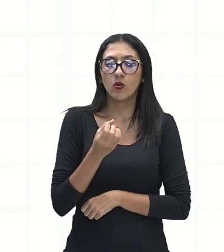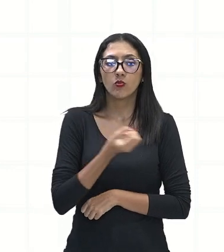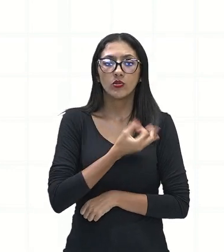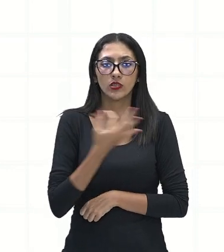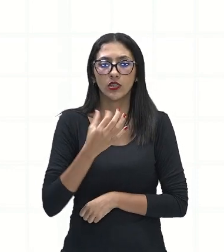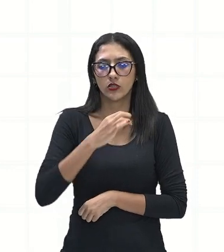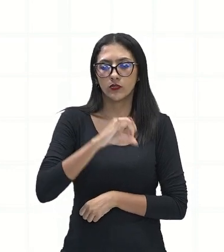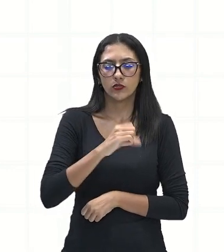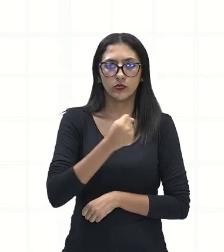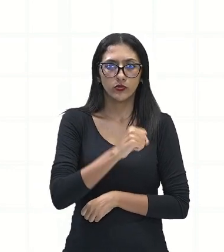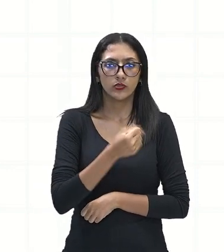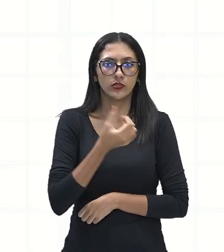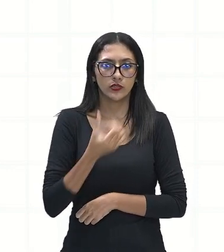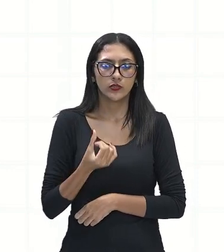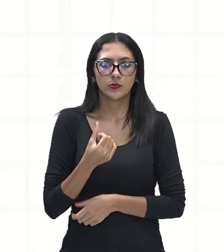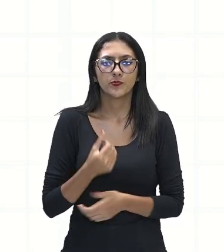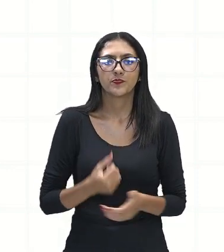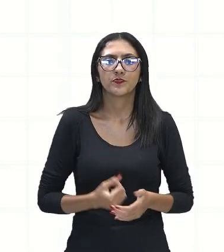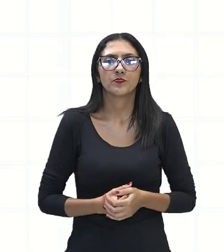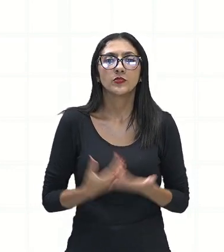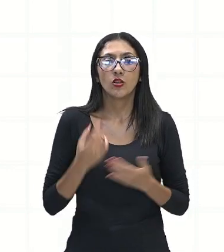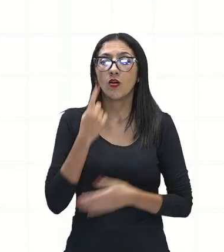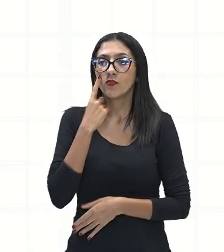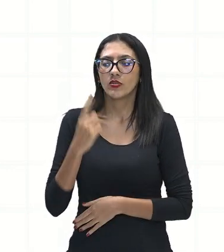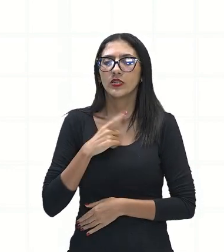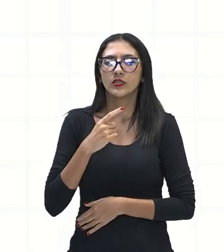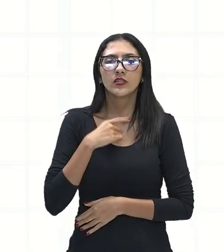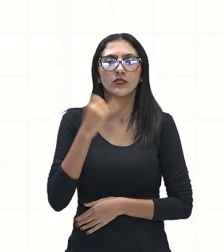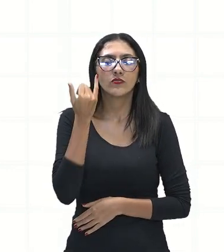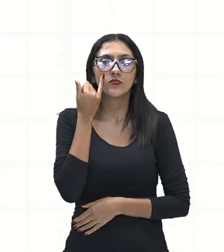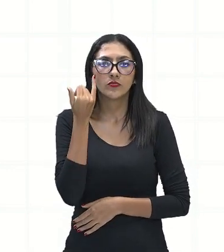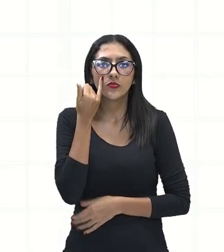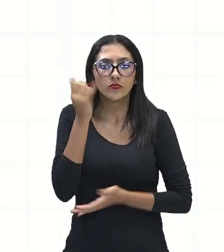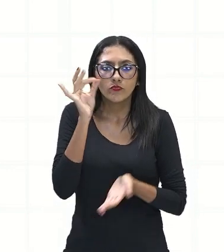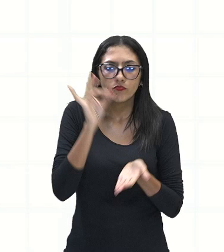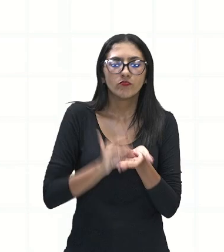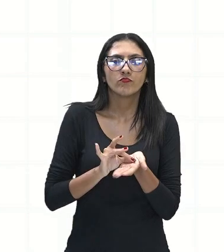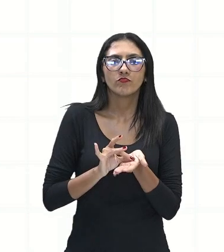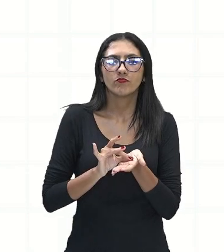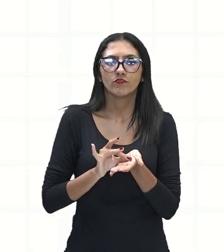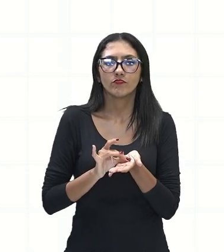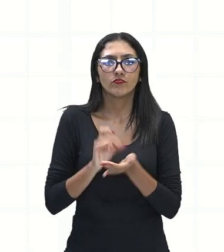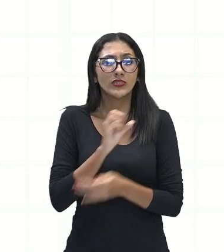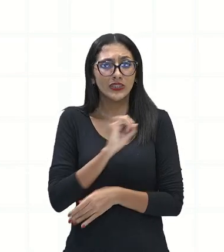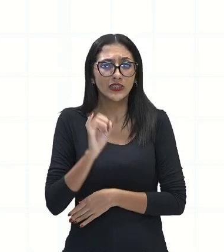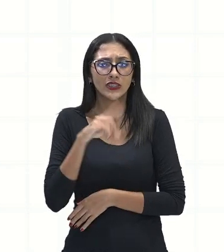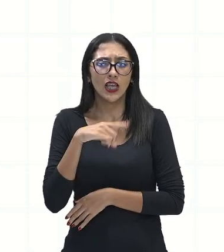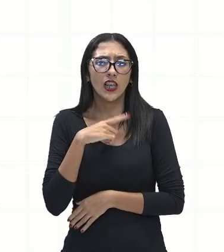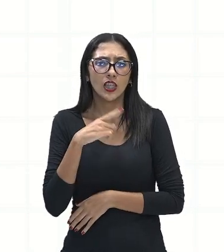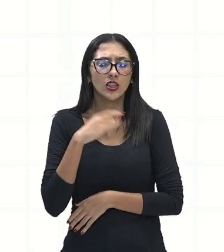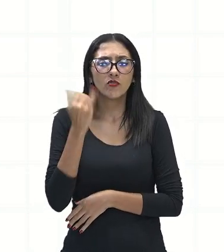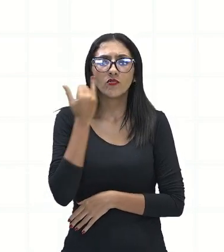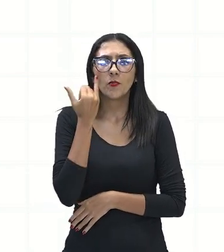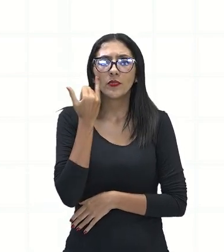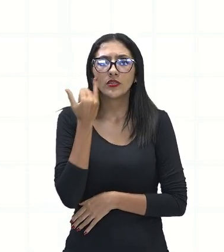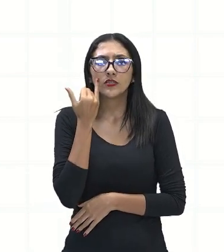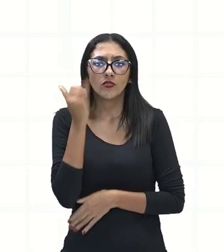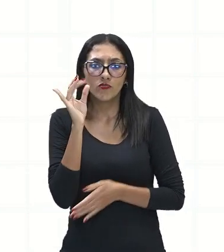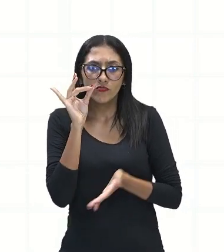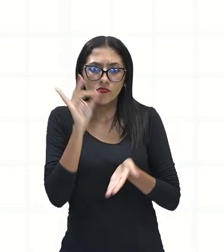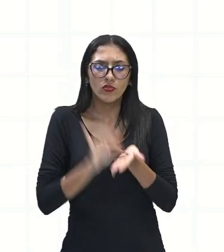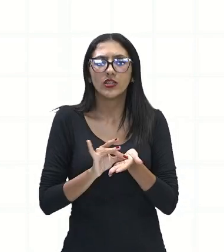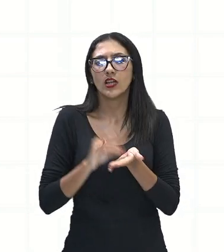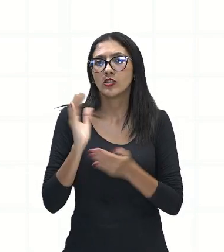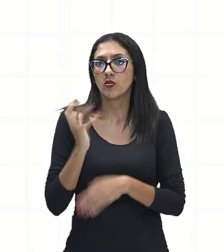que aqui nós temos uma informação real. Então, como é uma informação de fatos que ocorreram aqui no